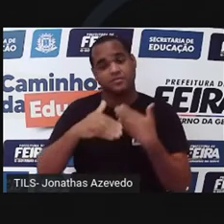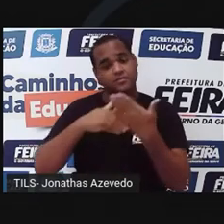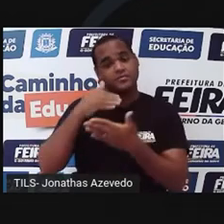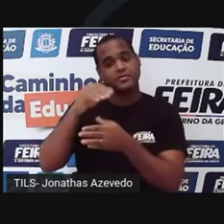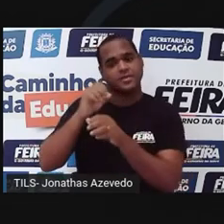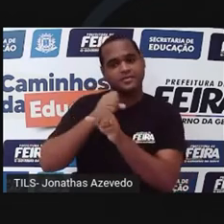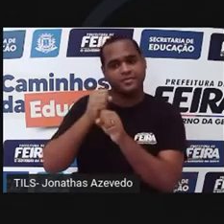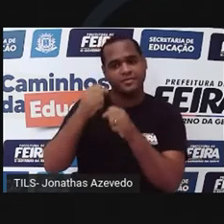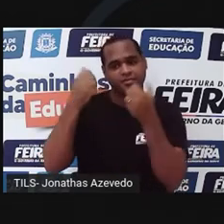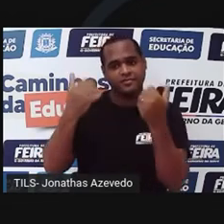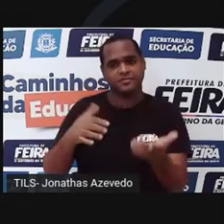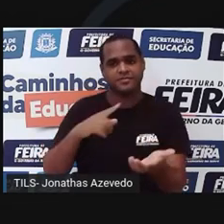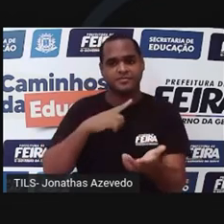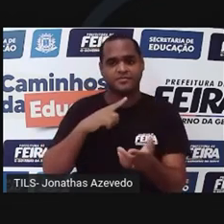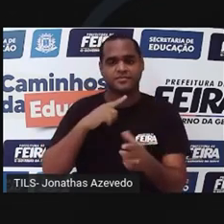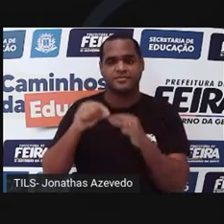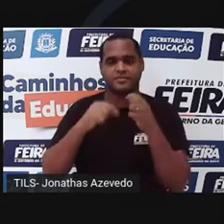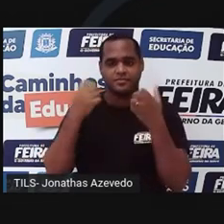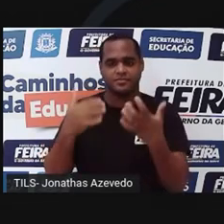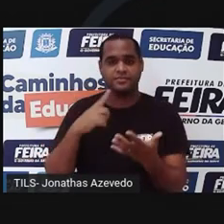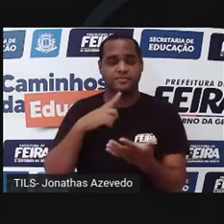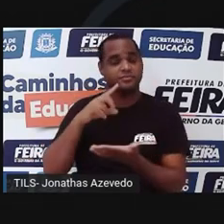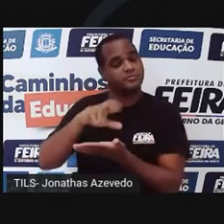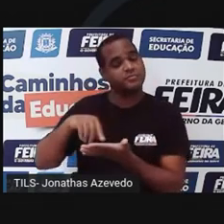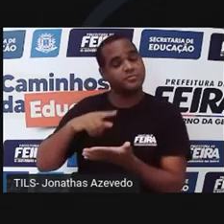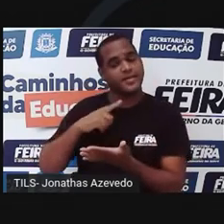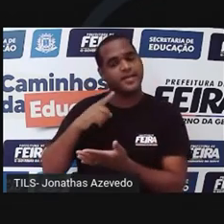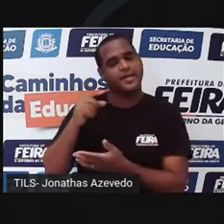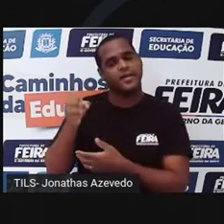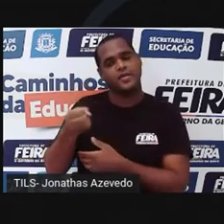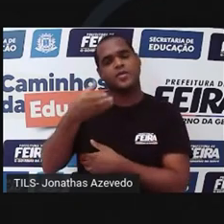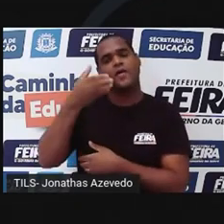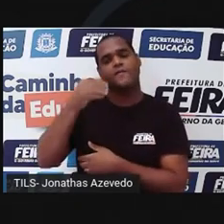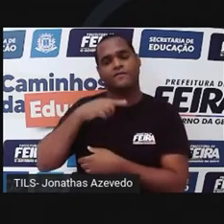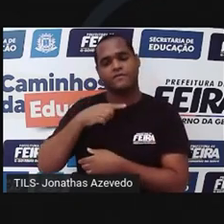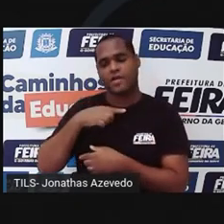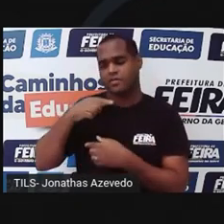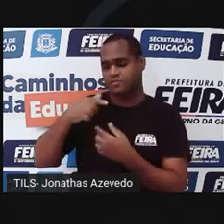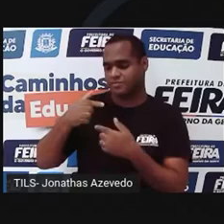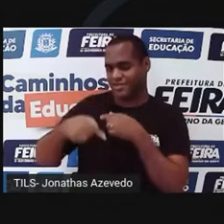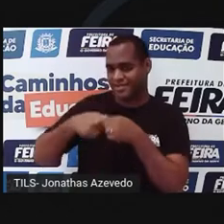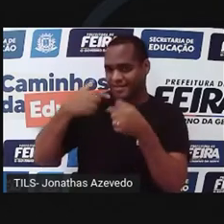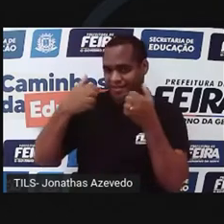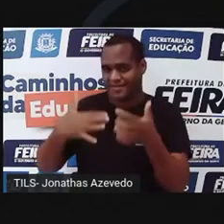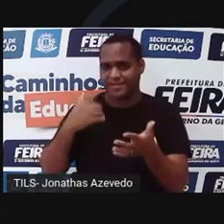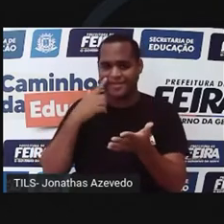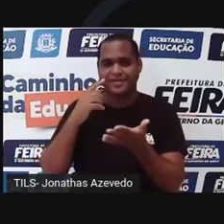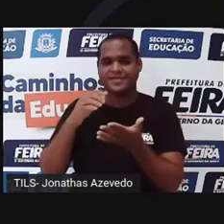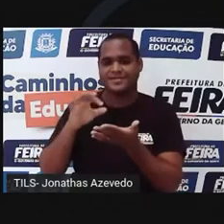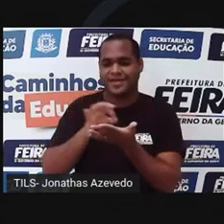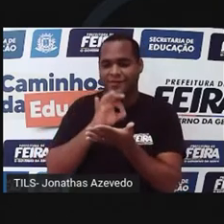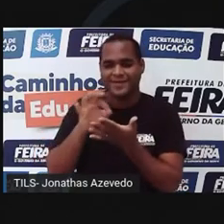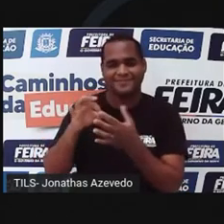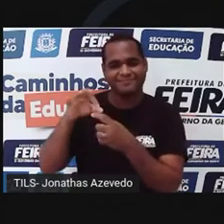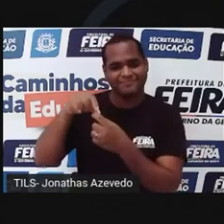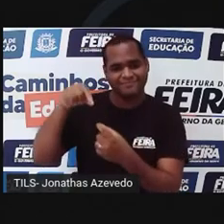poucas doenças foram curadas, mas a descoberta abriu caminho para uma nova era na genética, a das células-tronco.